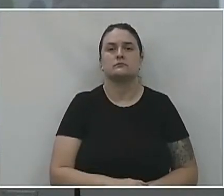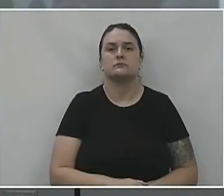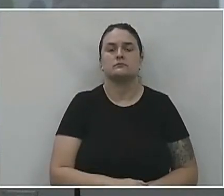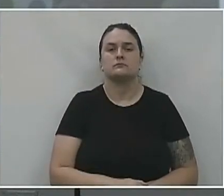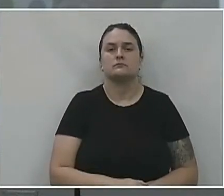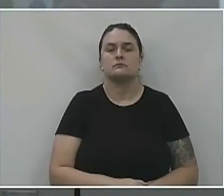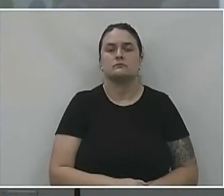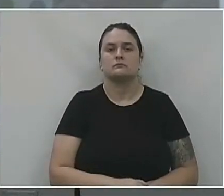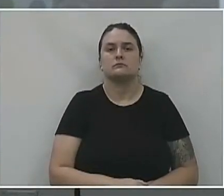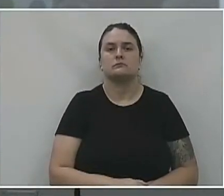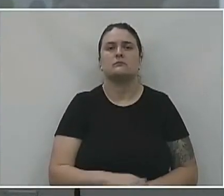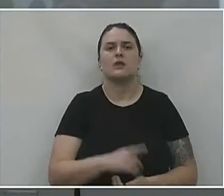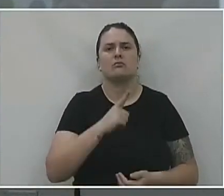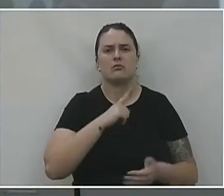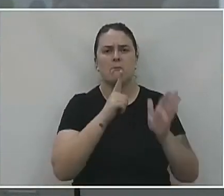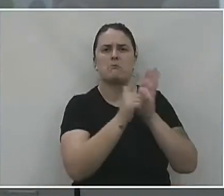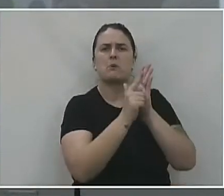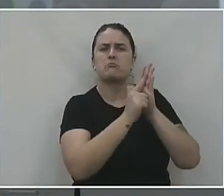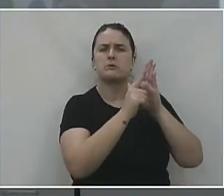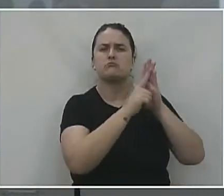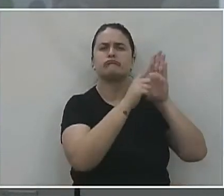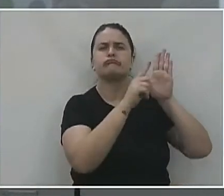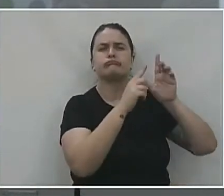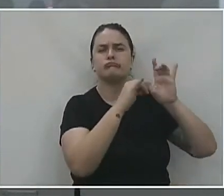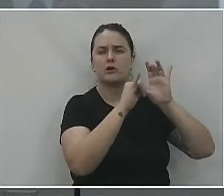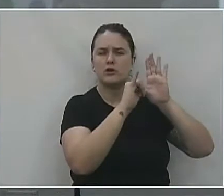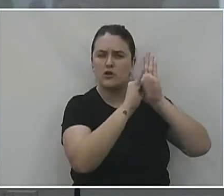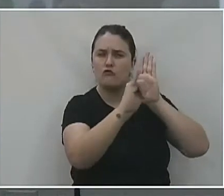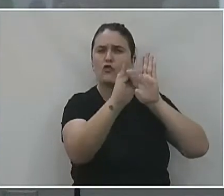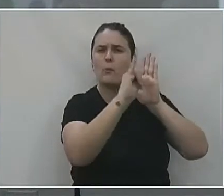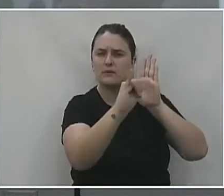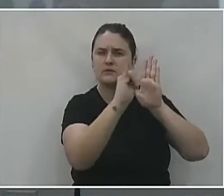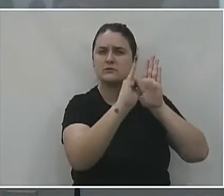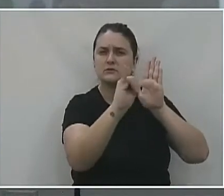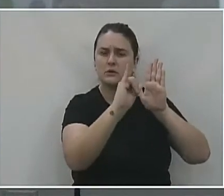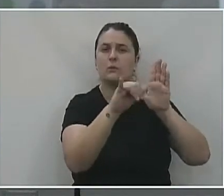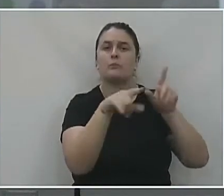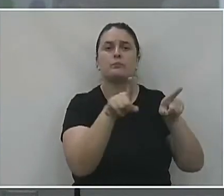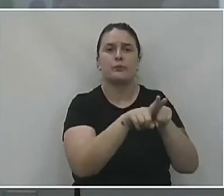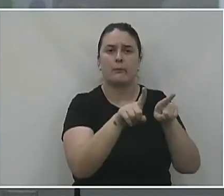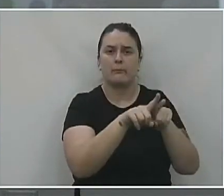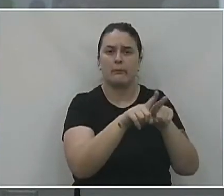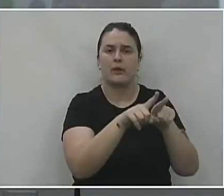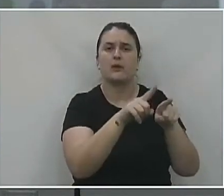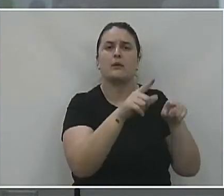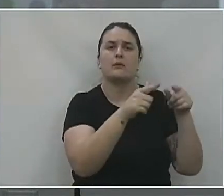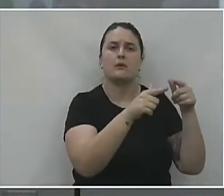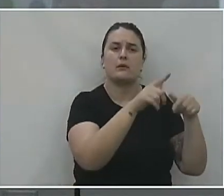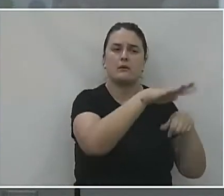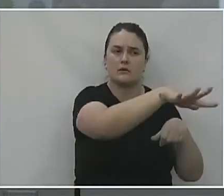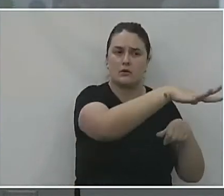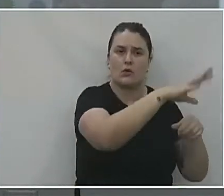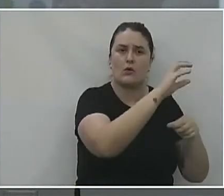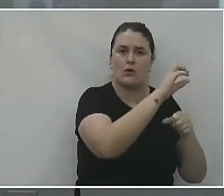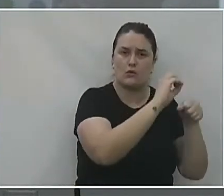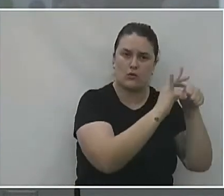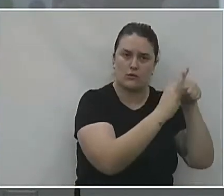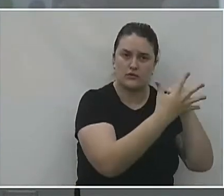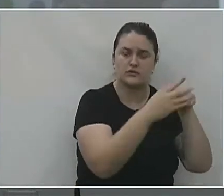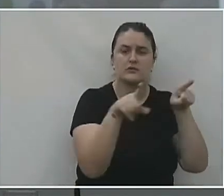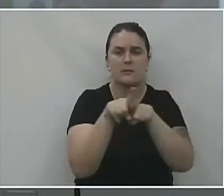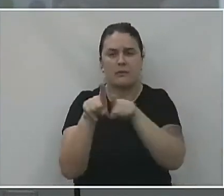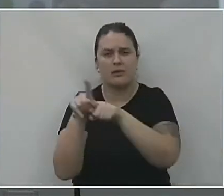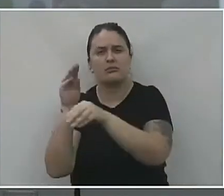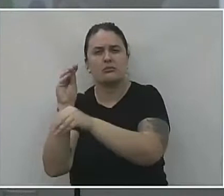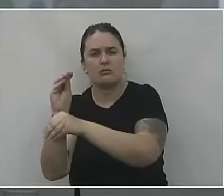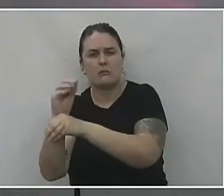Os nossos banners que foram colocados na UPA, tanto na parte COVID como na parte clínica e mais um